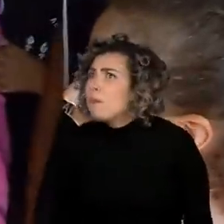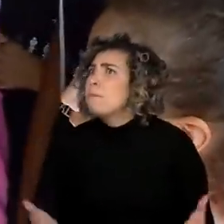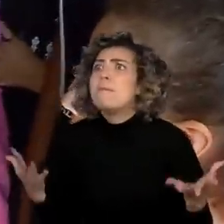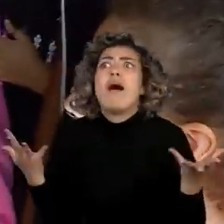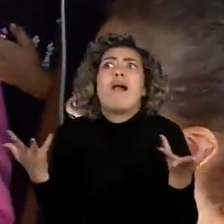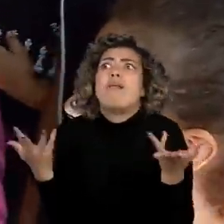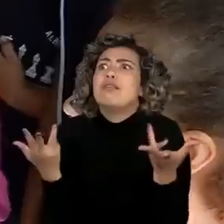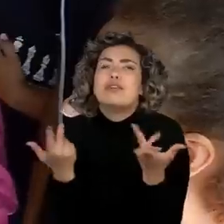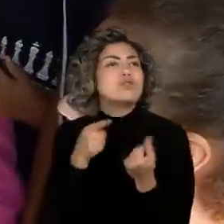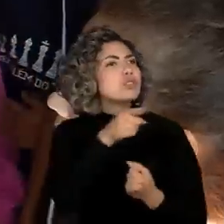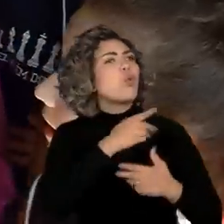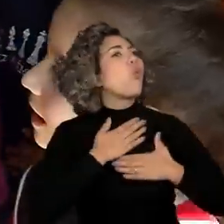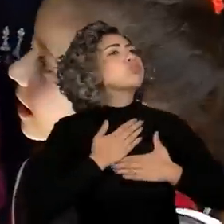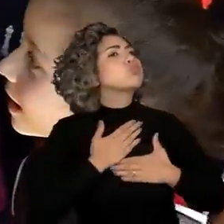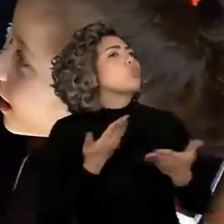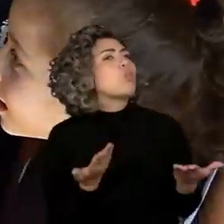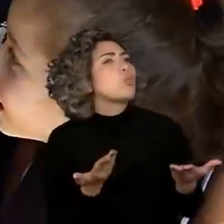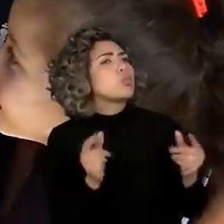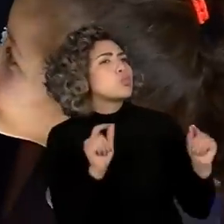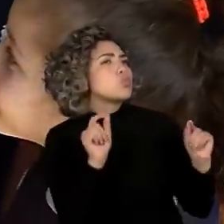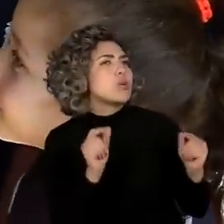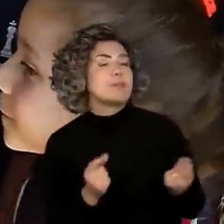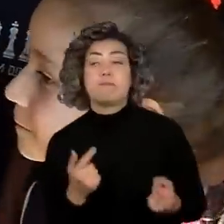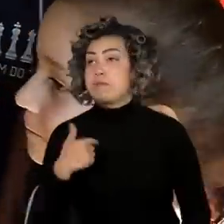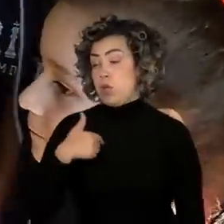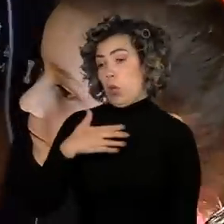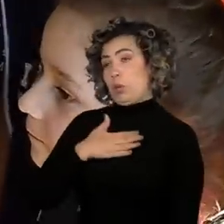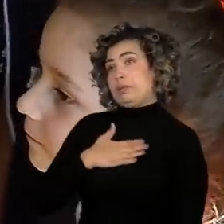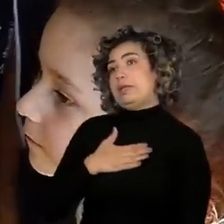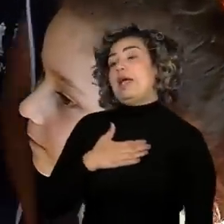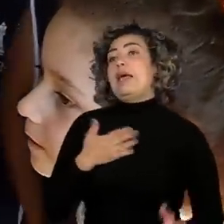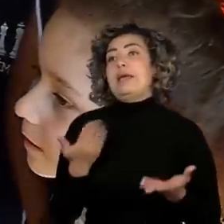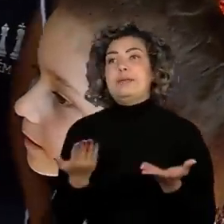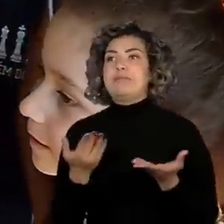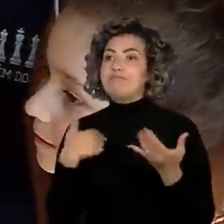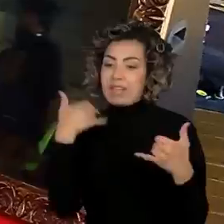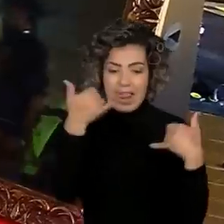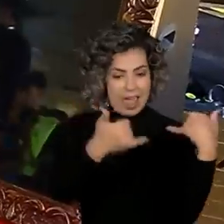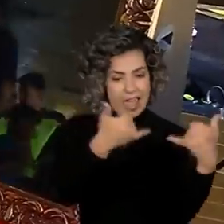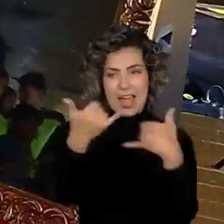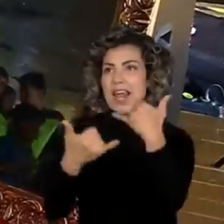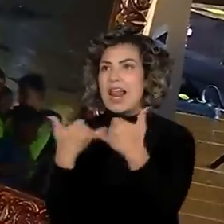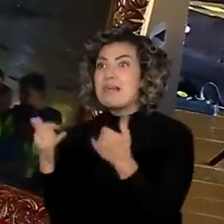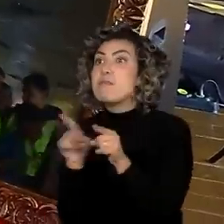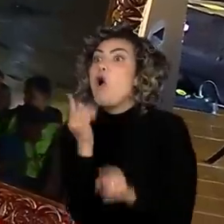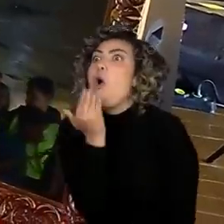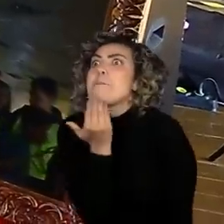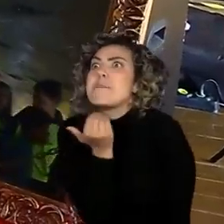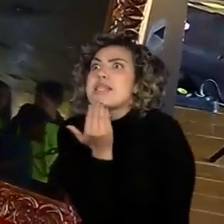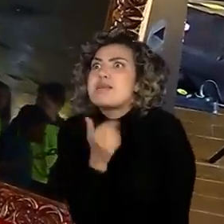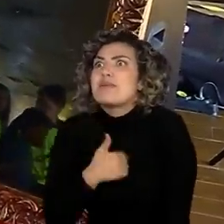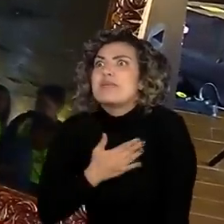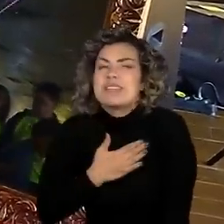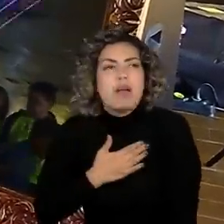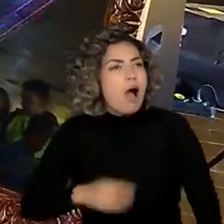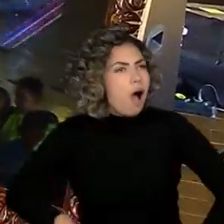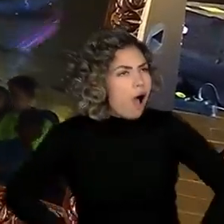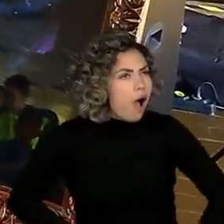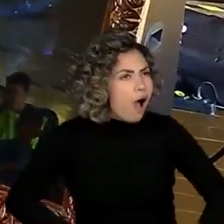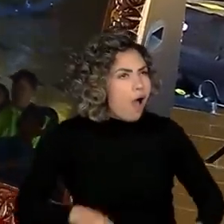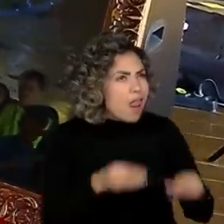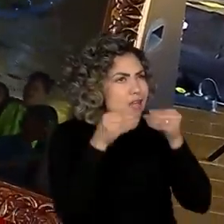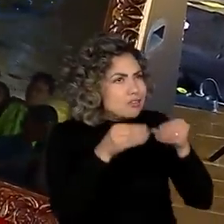O que mais você gostou do evento? Eu gostei quando a gente brinca e é quando a gente come. Ah, então teve um